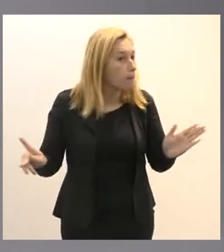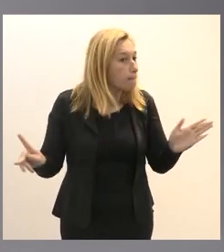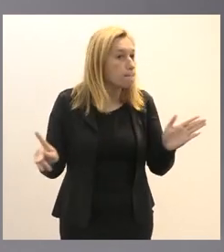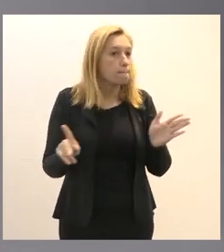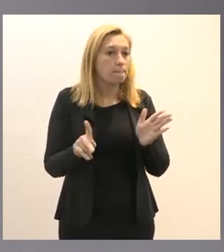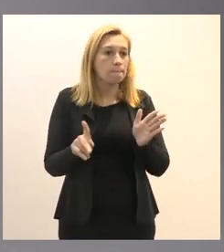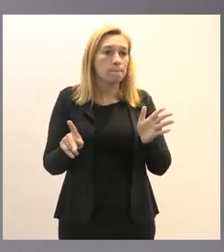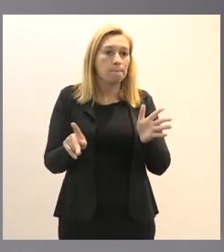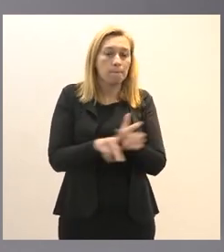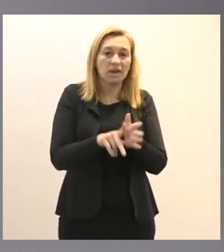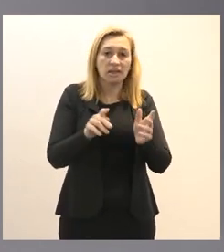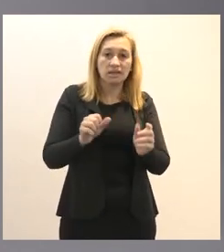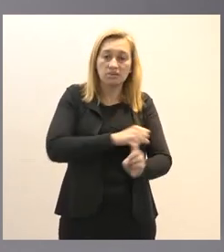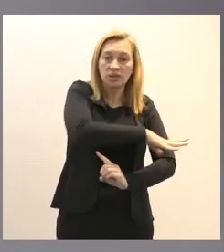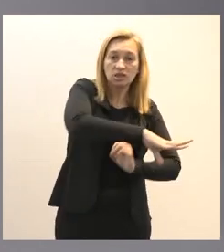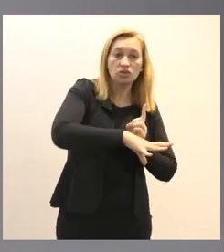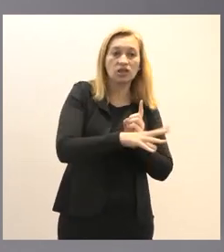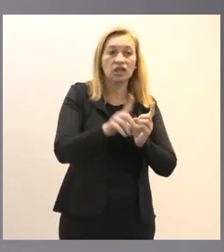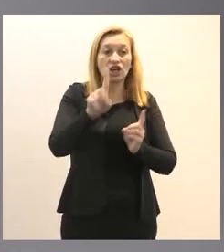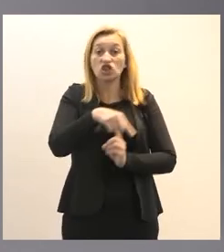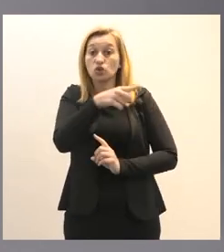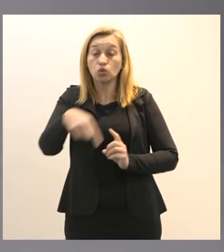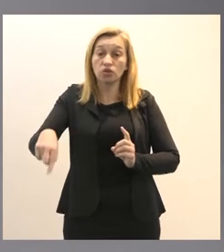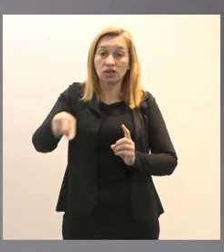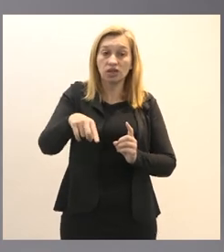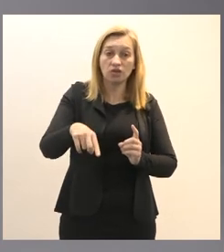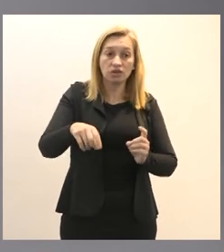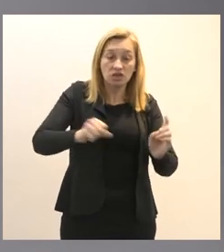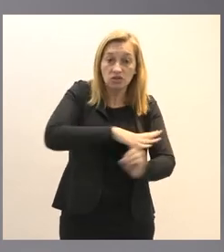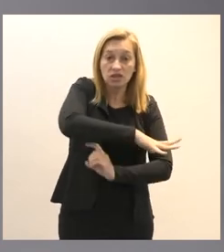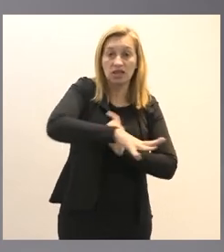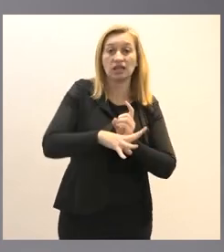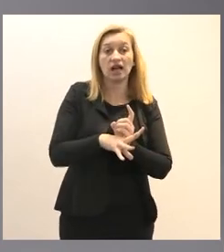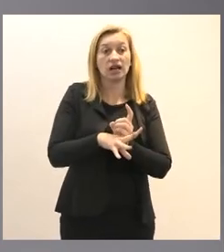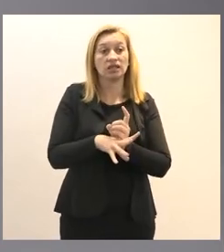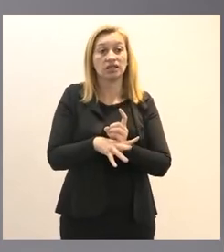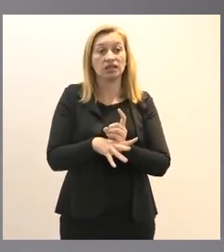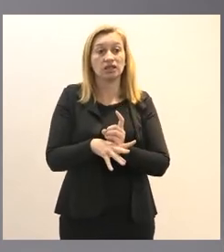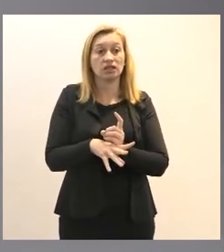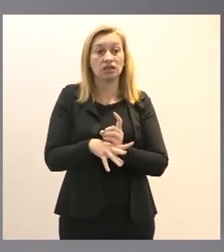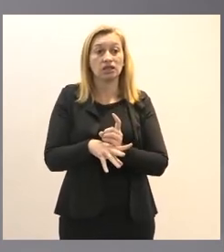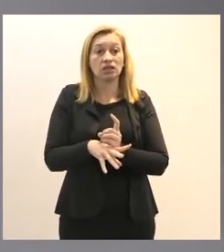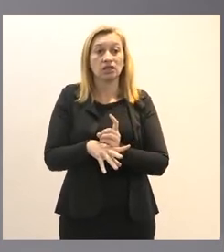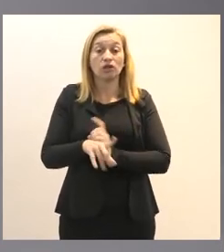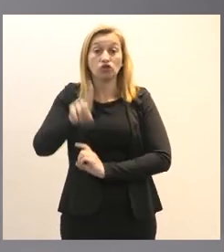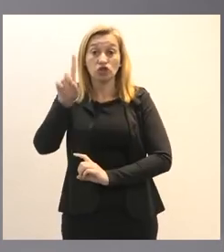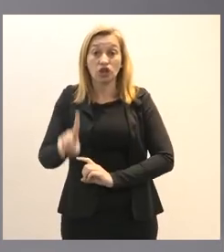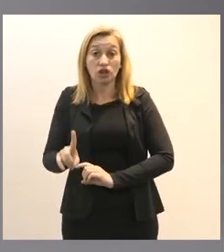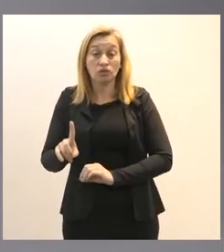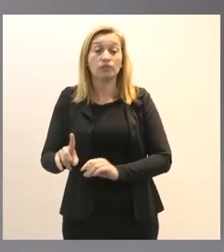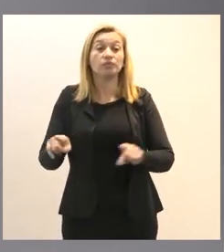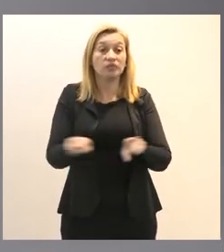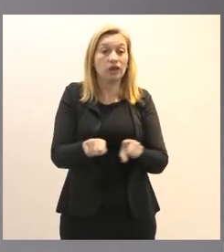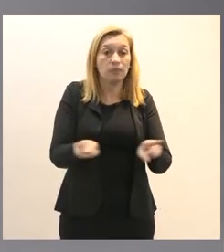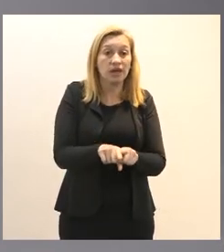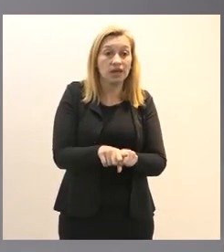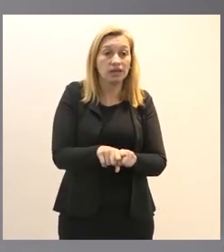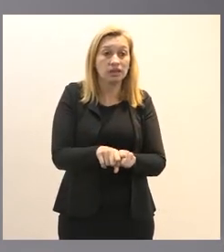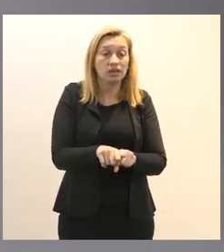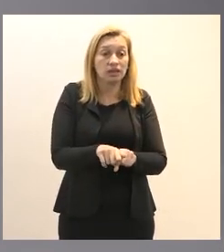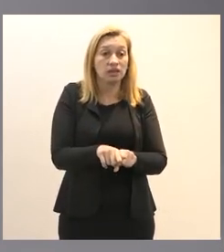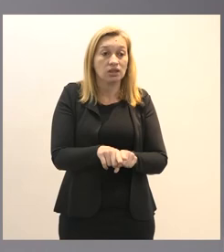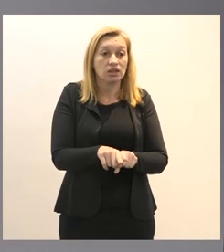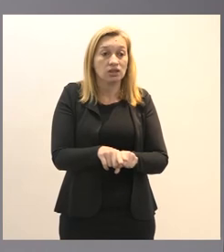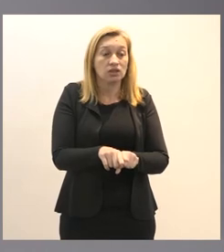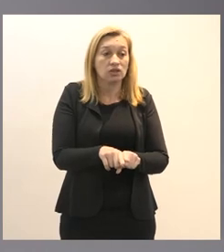da sociedade a exclusão da participação e ao mesmo tempo a repressão